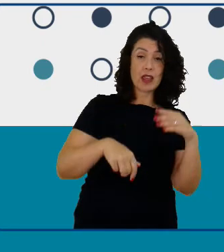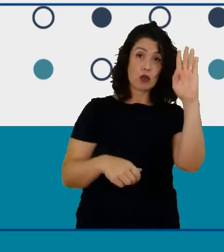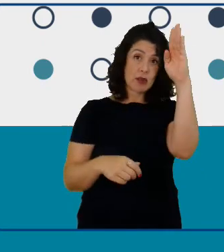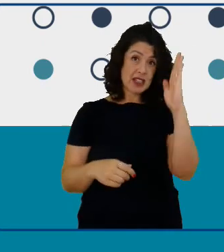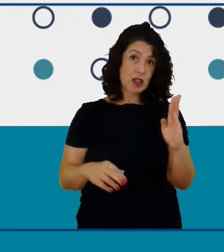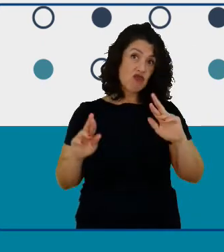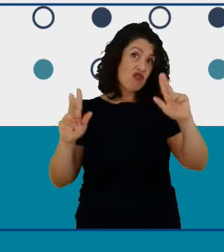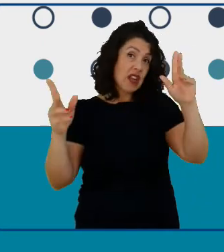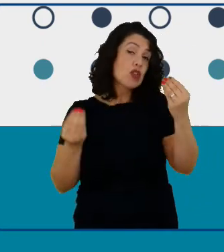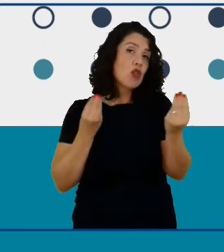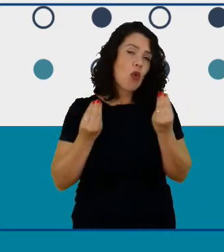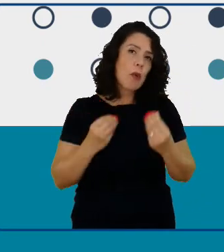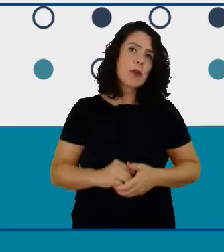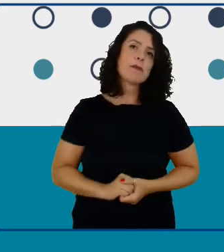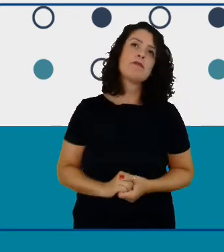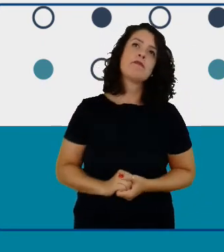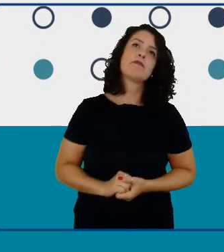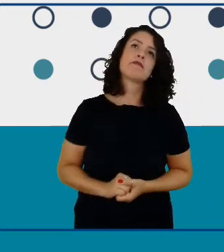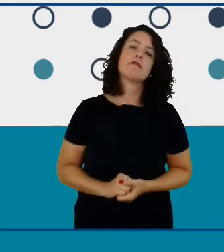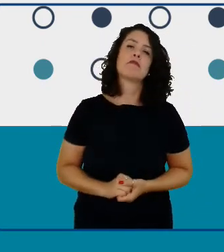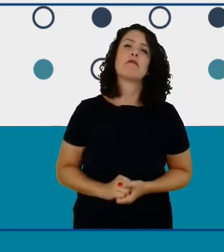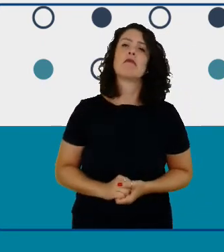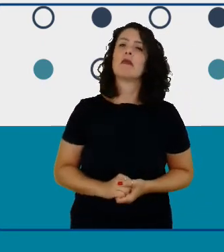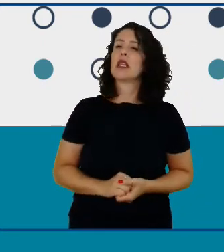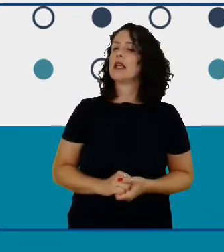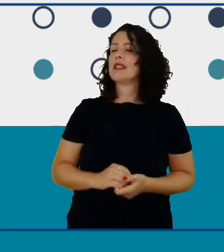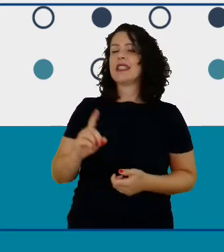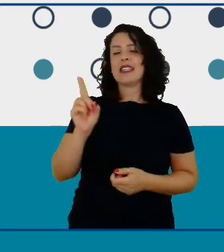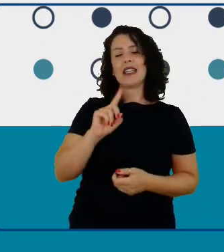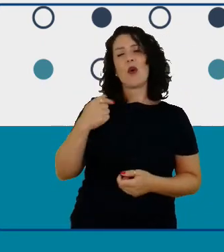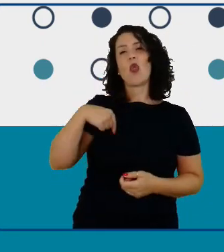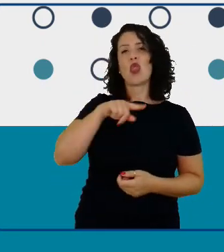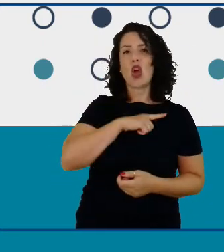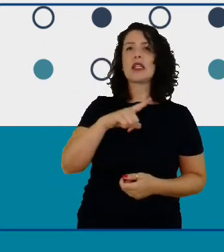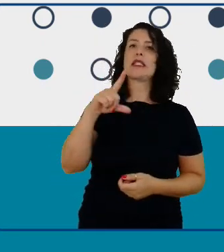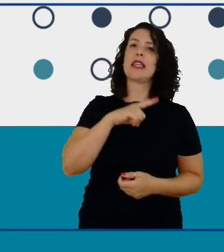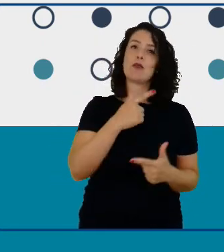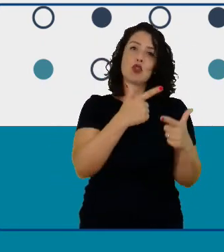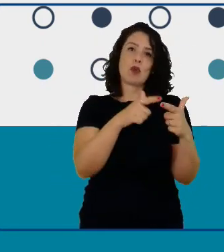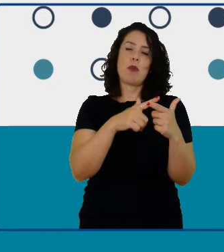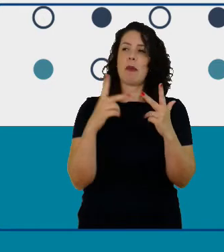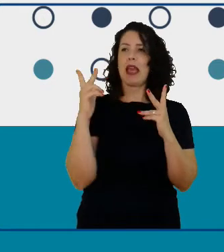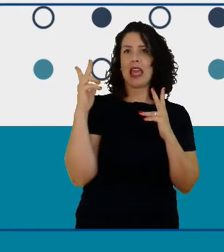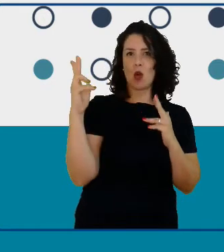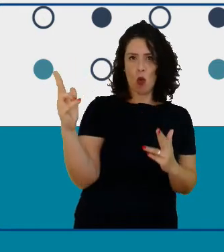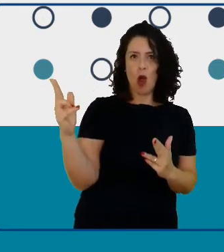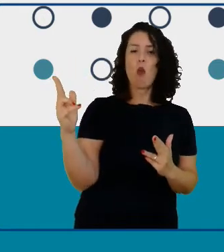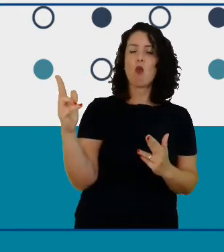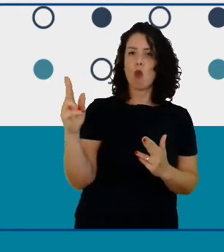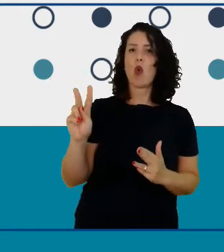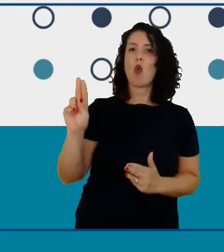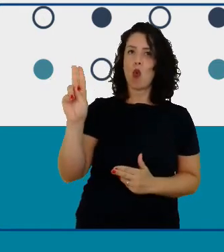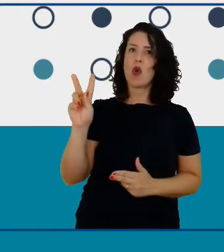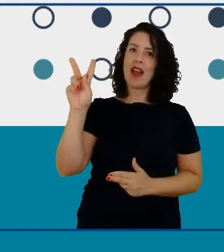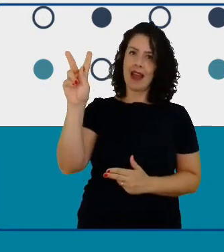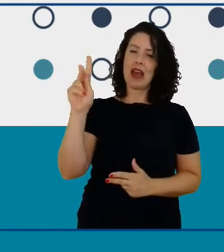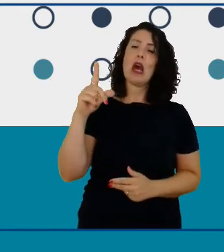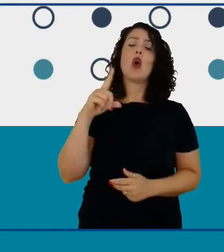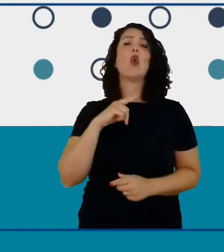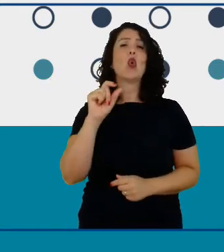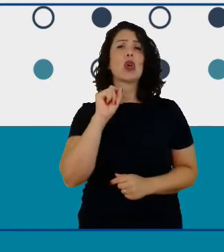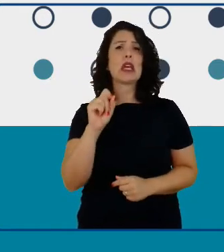não nós temos problemas bem similares essa dificuldade de